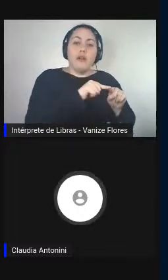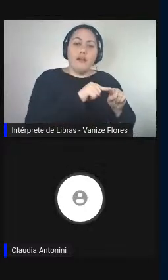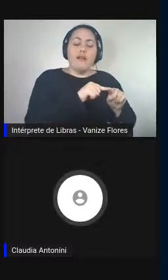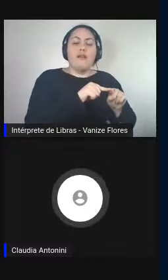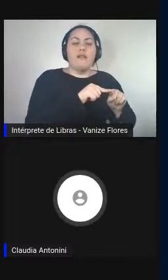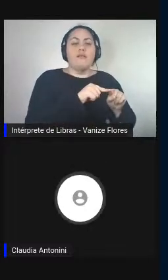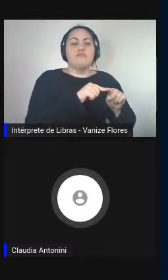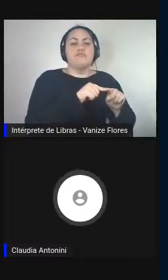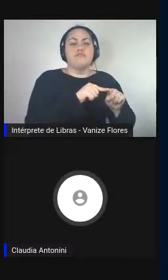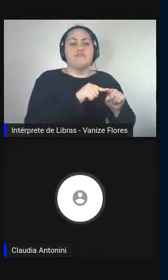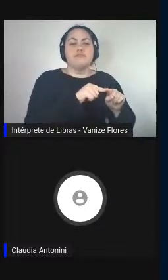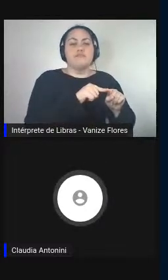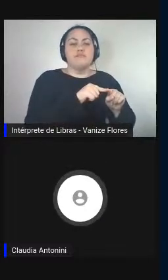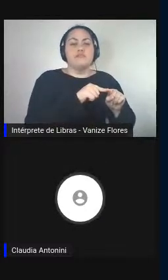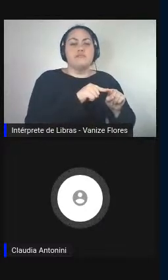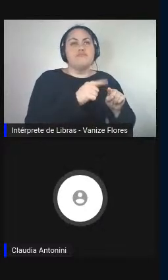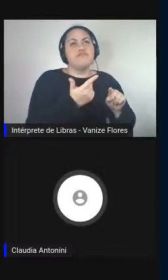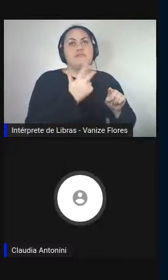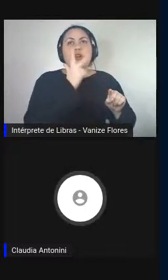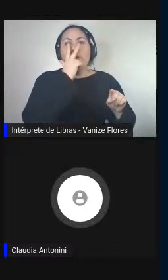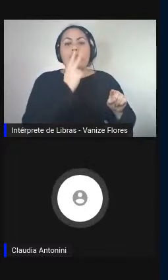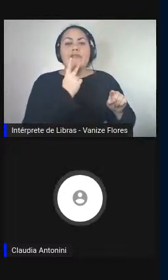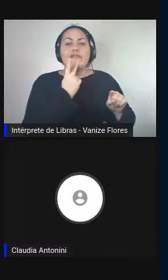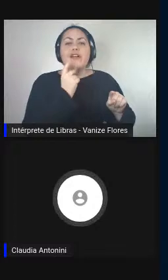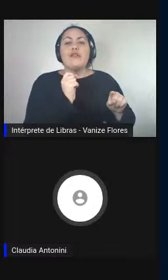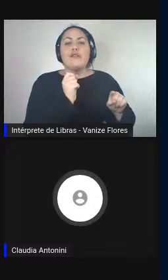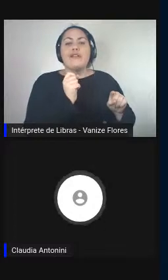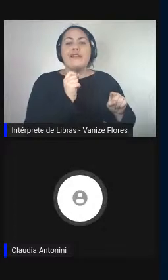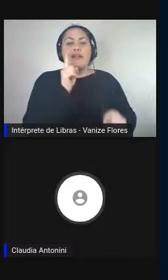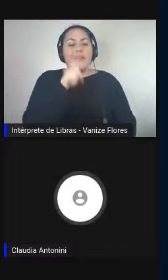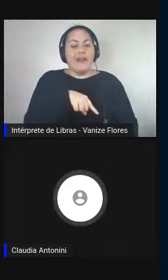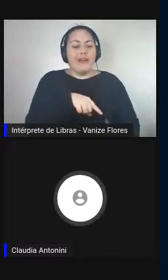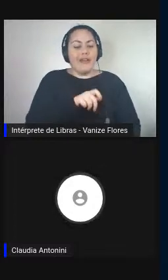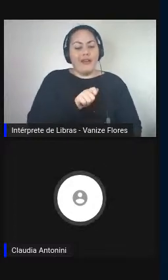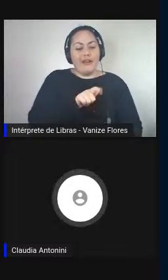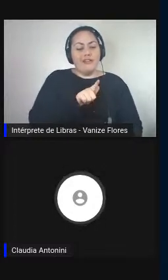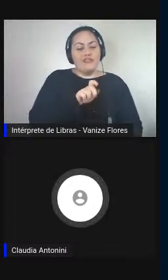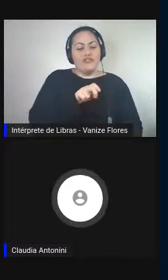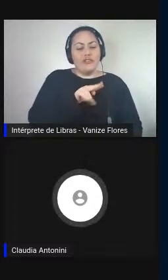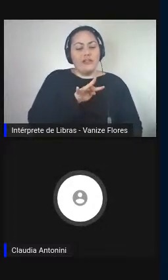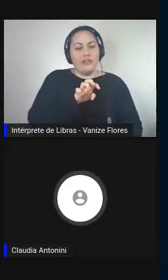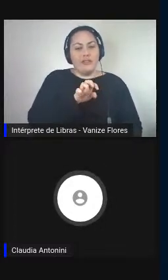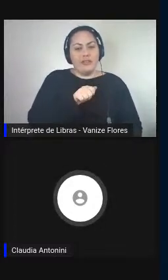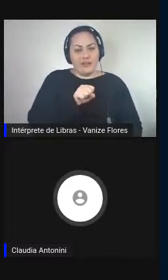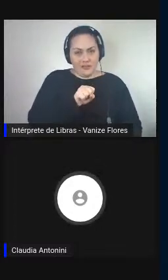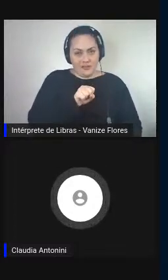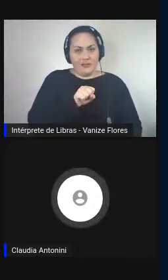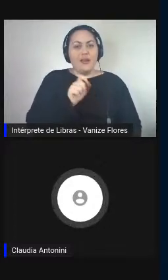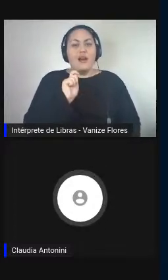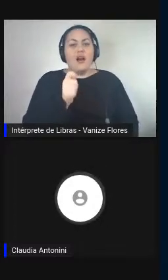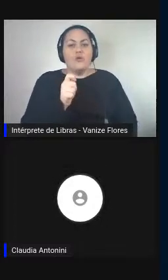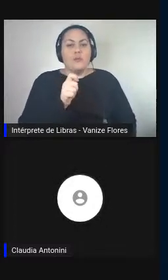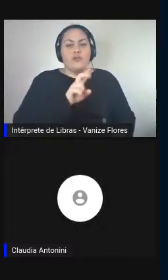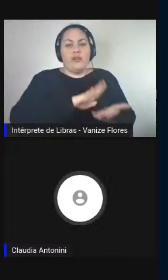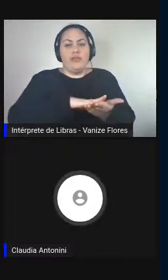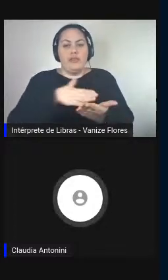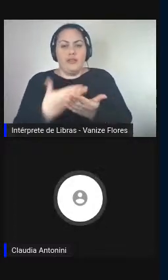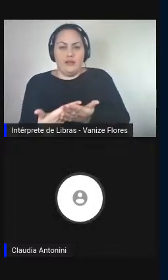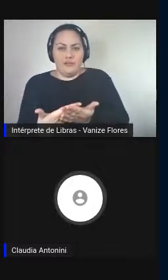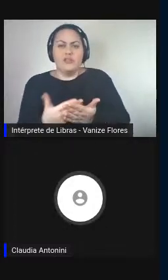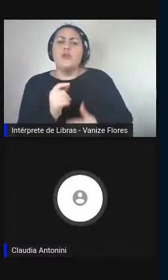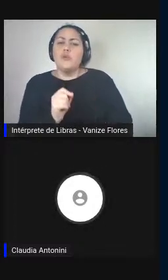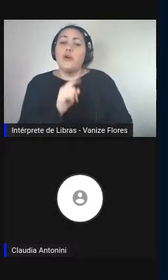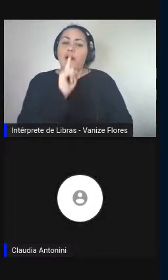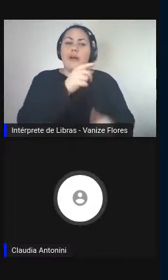daqueles que podemos chamar de agentes automáticos de interpretação, ou seja, as